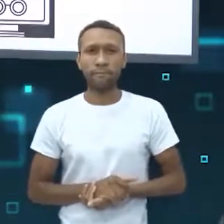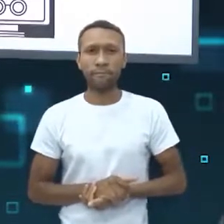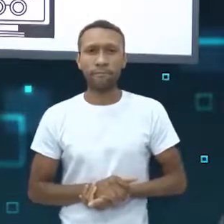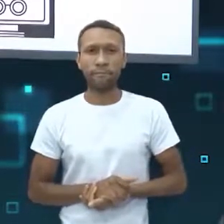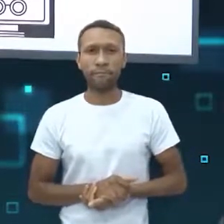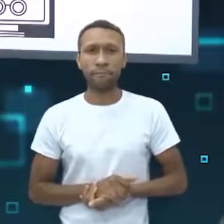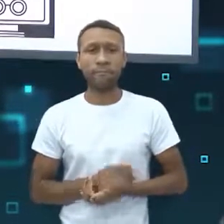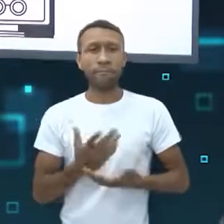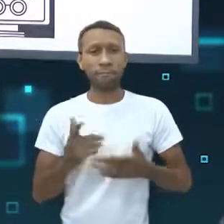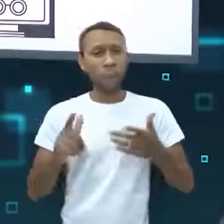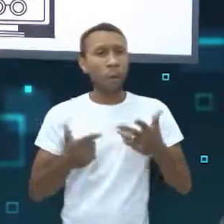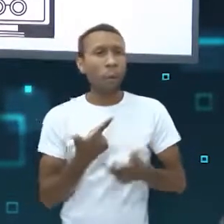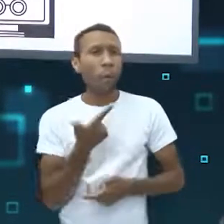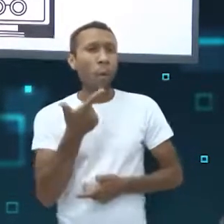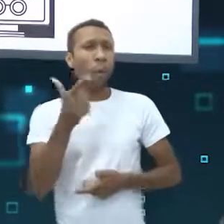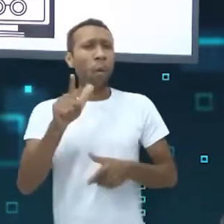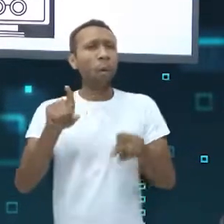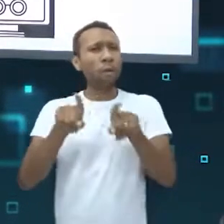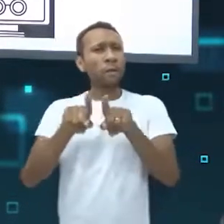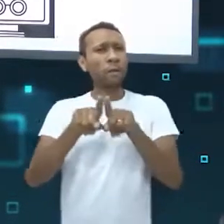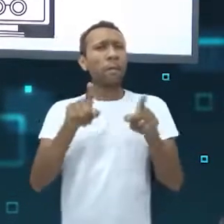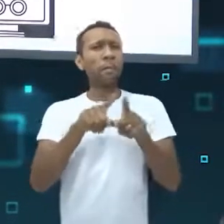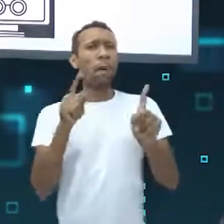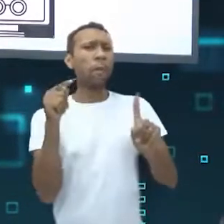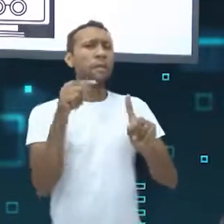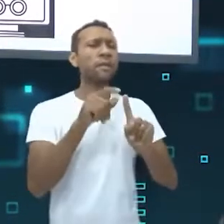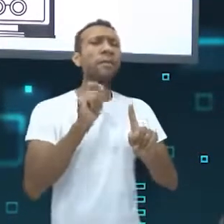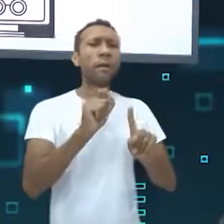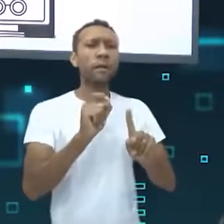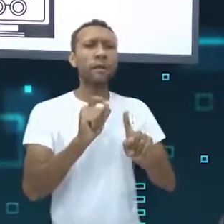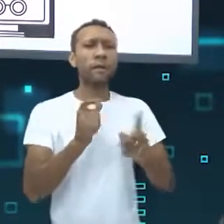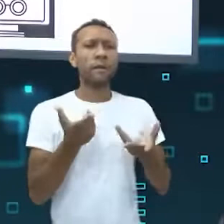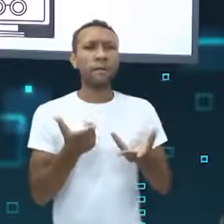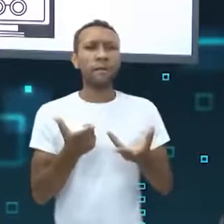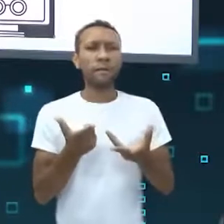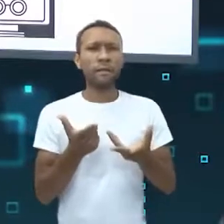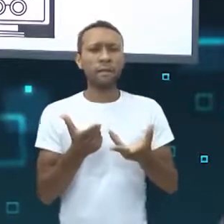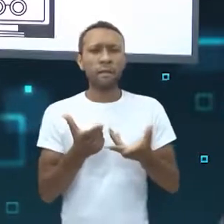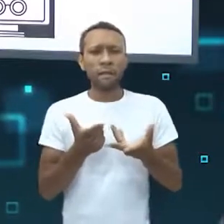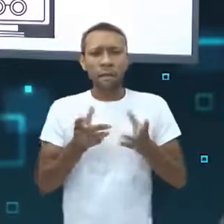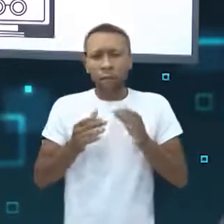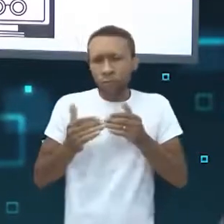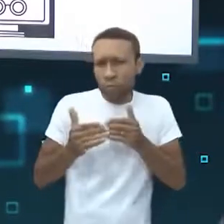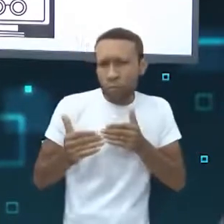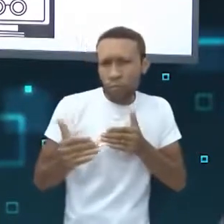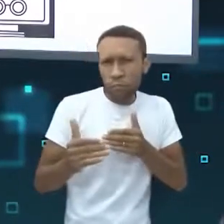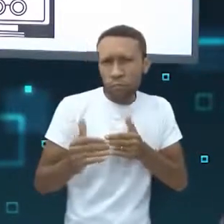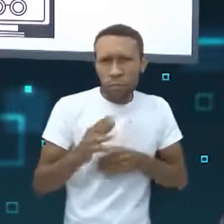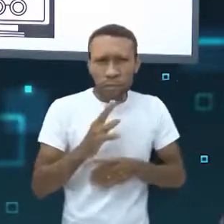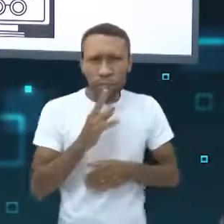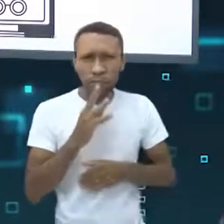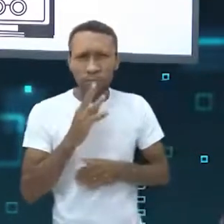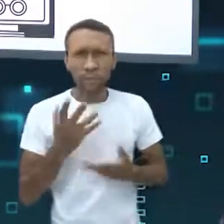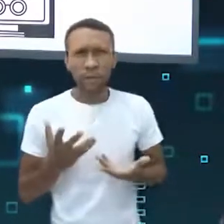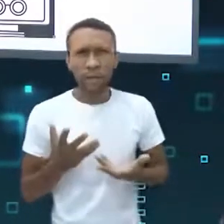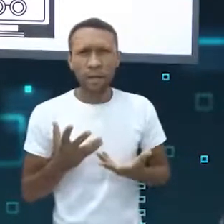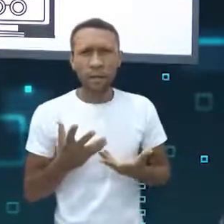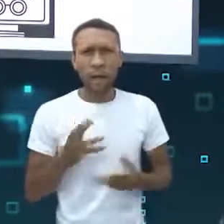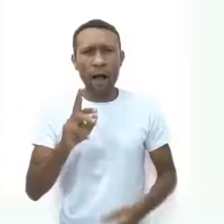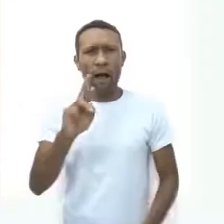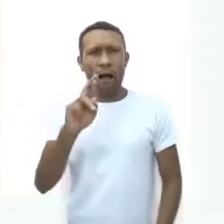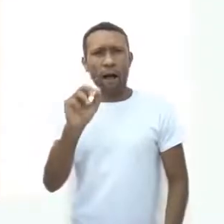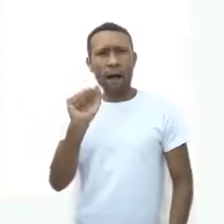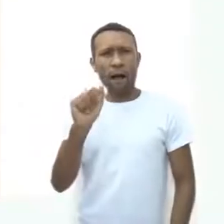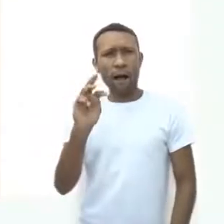Um outro conceito importante da gente trabalhar hoje é rastro digital. Vocês já ouviram falar? Rastro